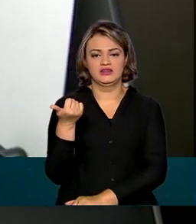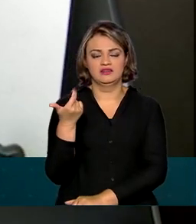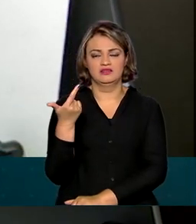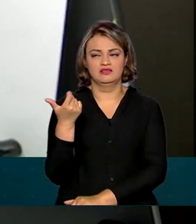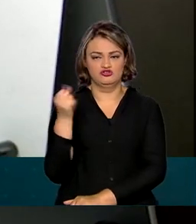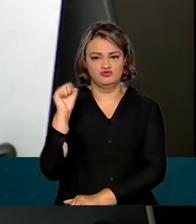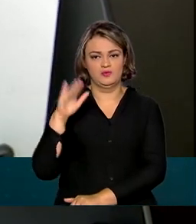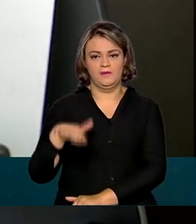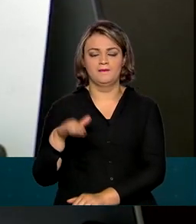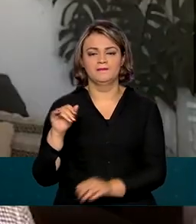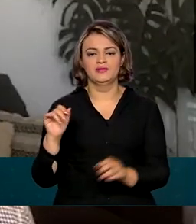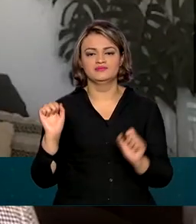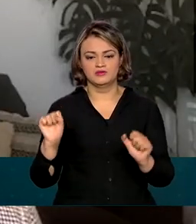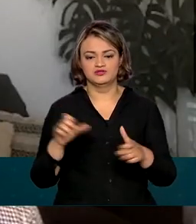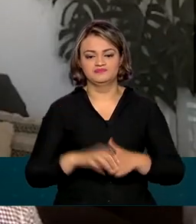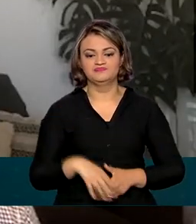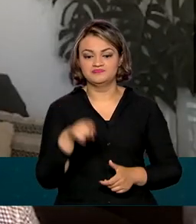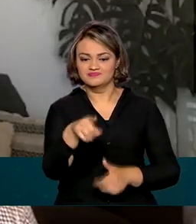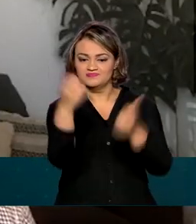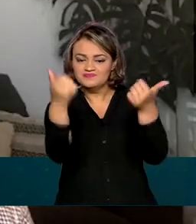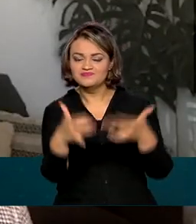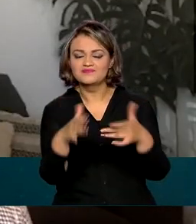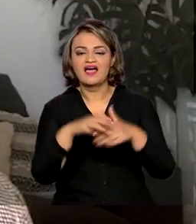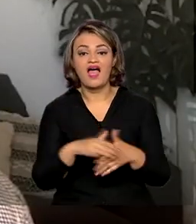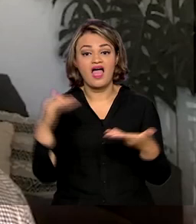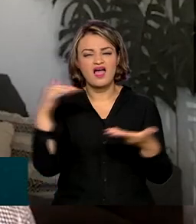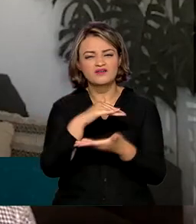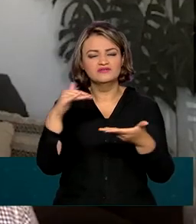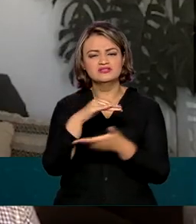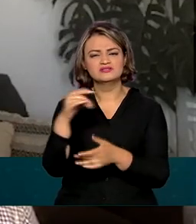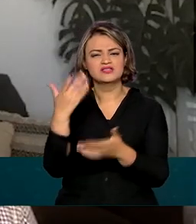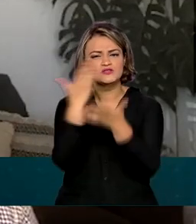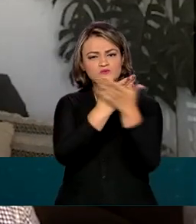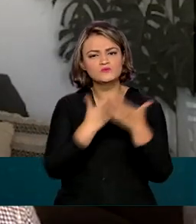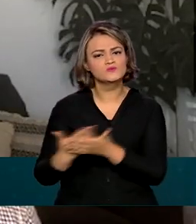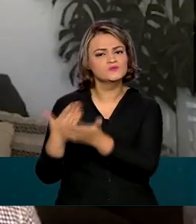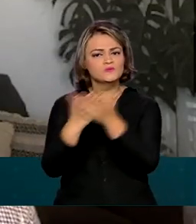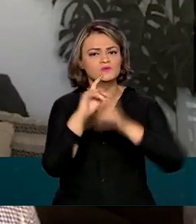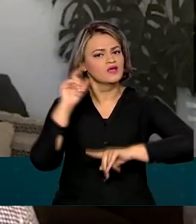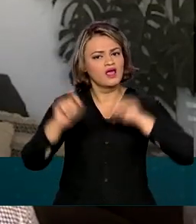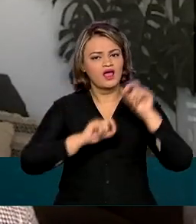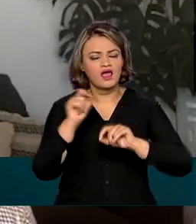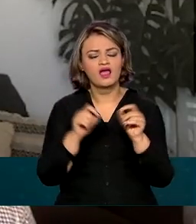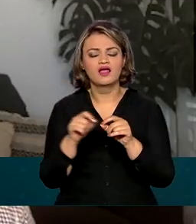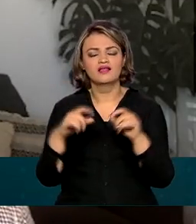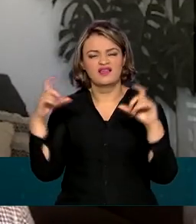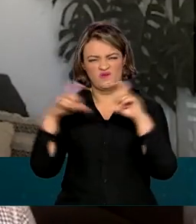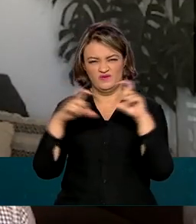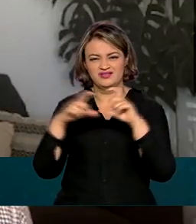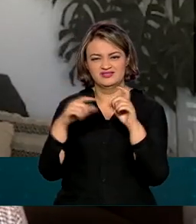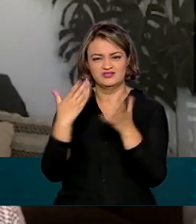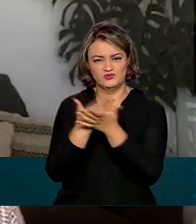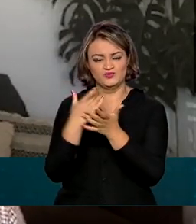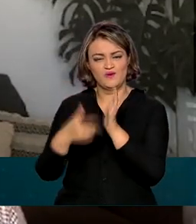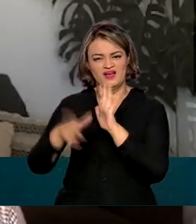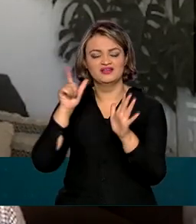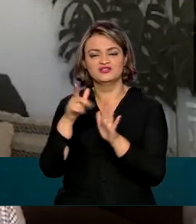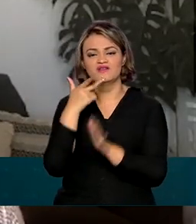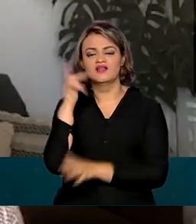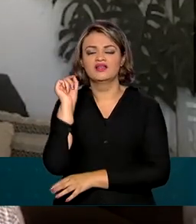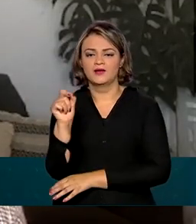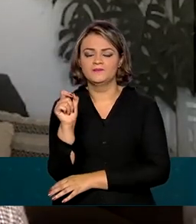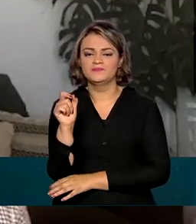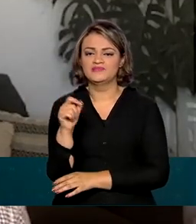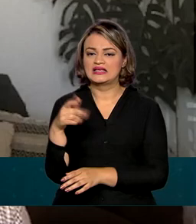menores de 18 anos. Para essa aprovação, a Anvisa levou em conta estudos que a Pfizer fez mostrando que